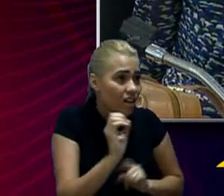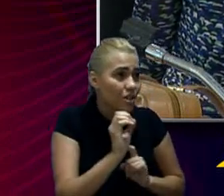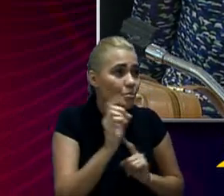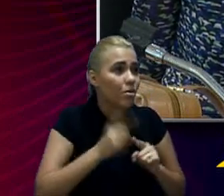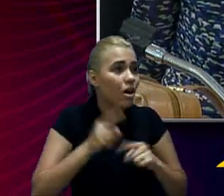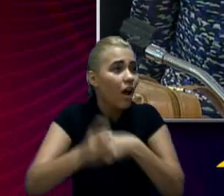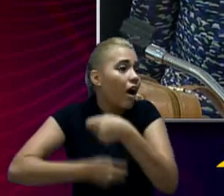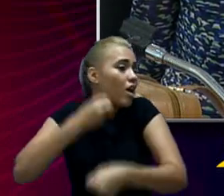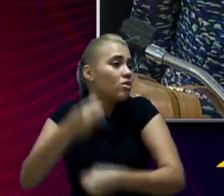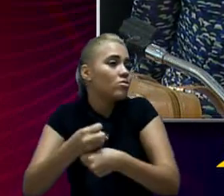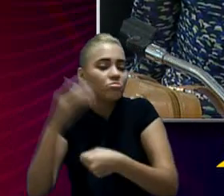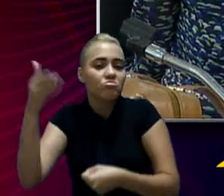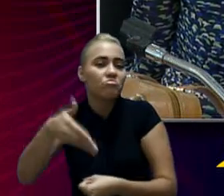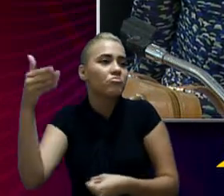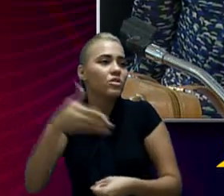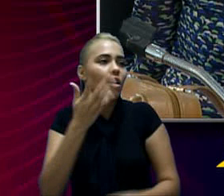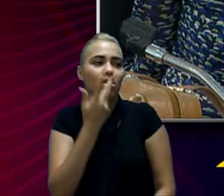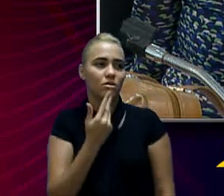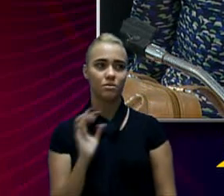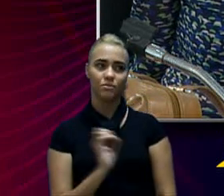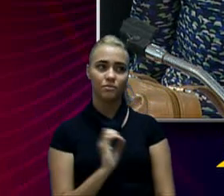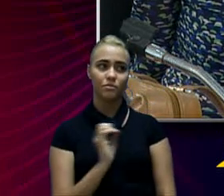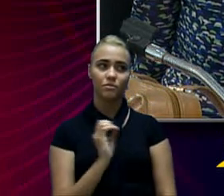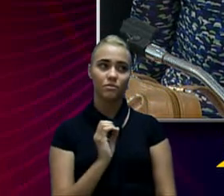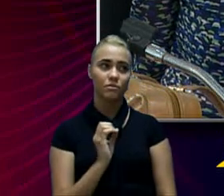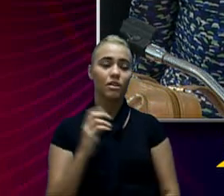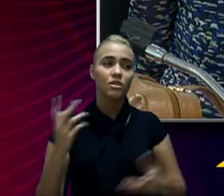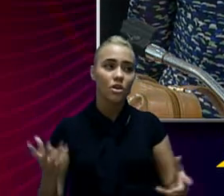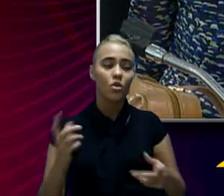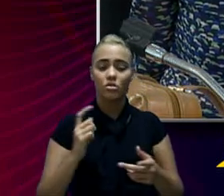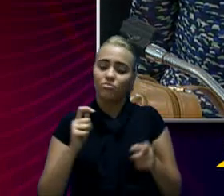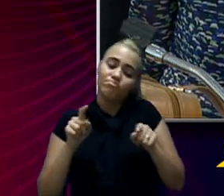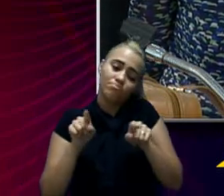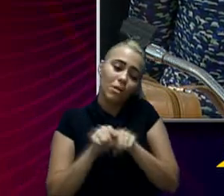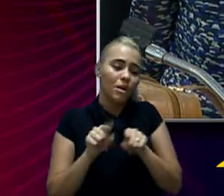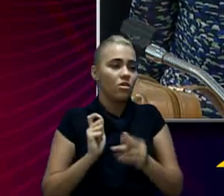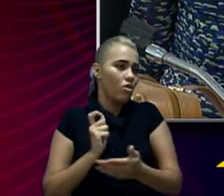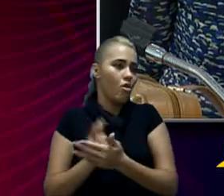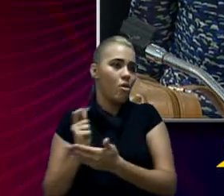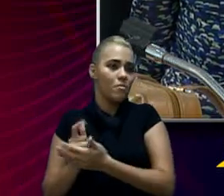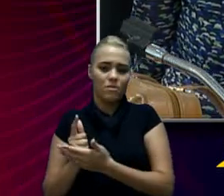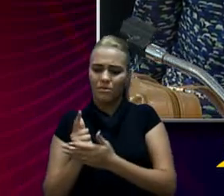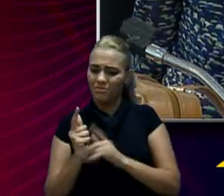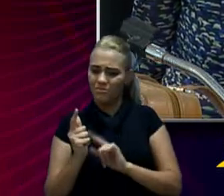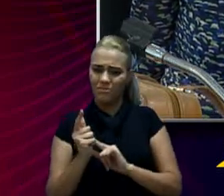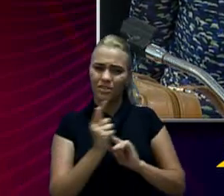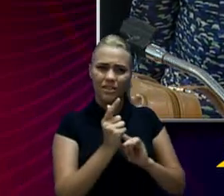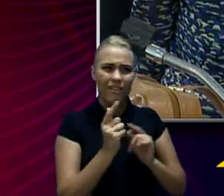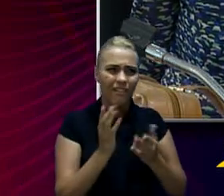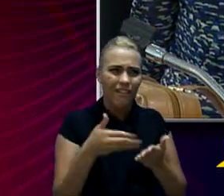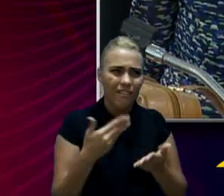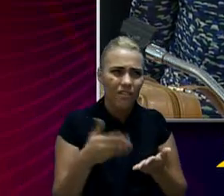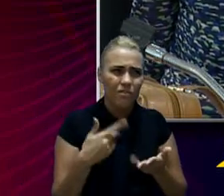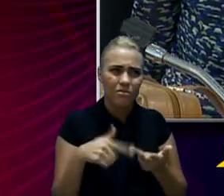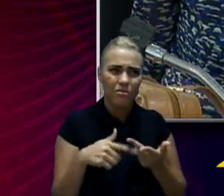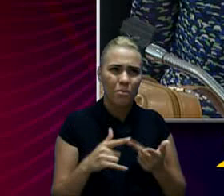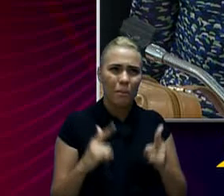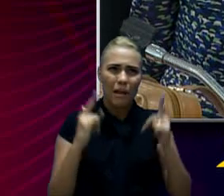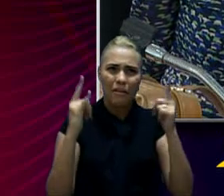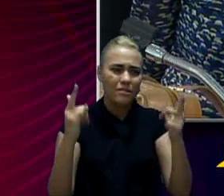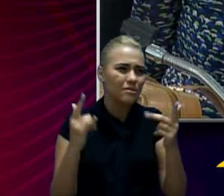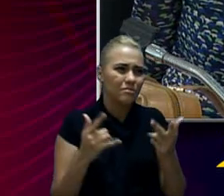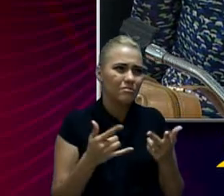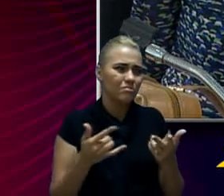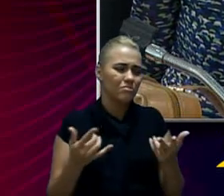o ano letivo presencial com as crianças. E depois compras, assim, que todo mundo se espantou, de livros didáticos, de prédios e outros.